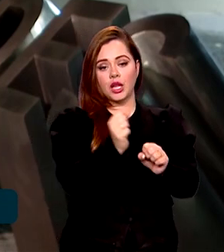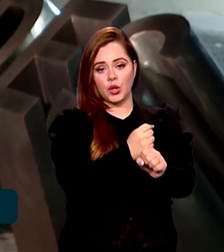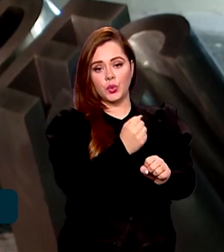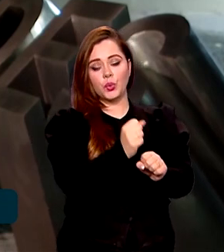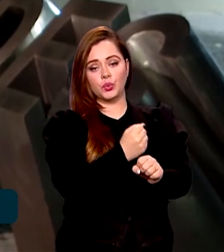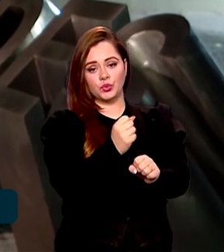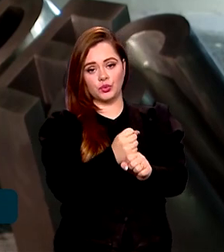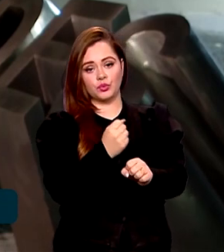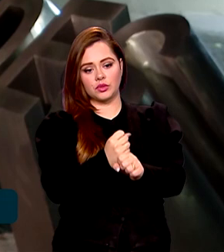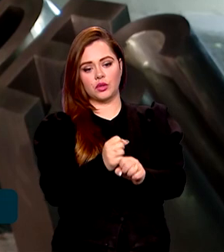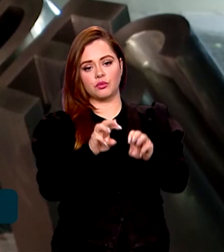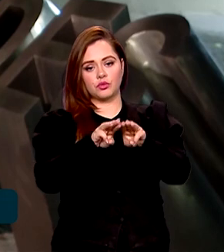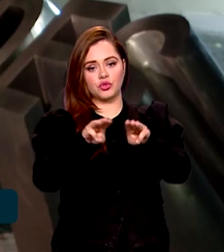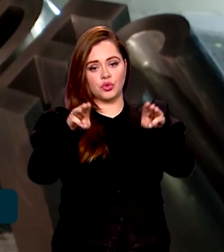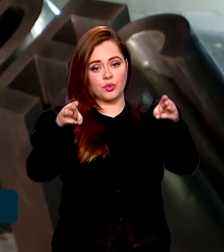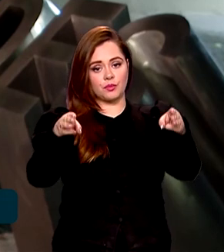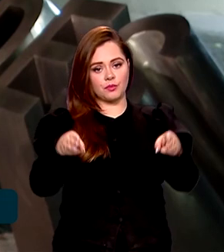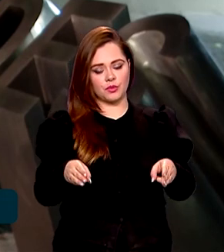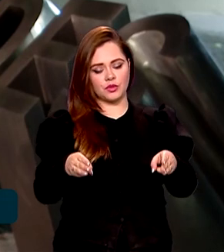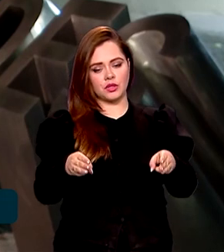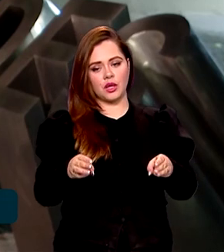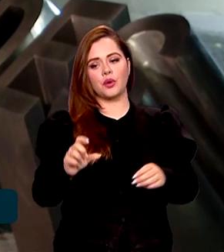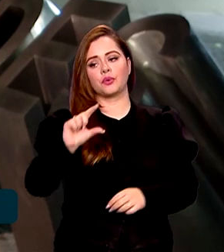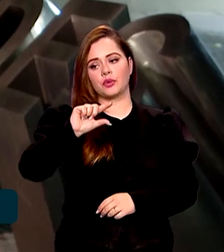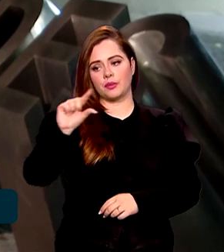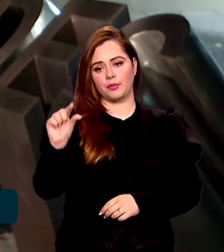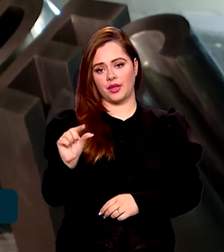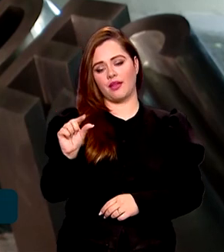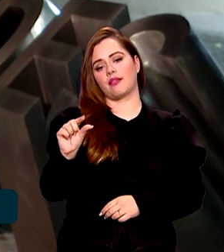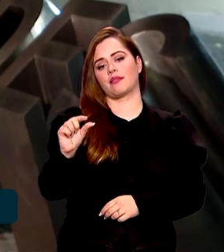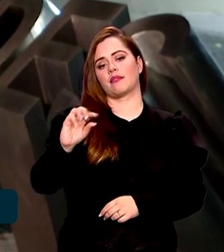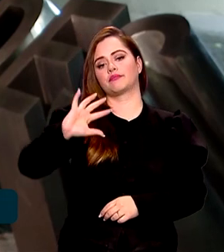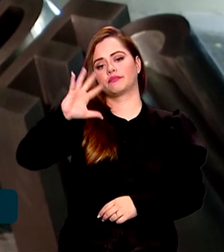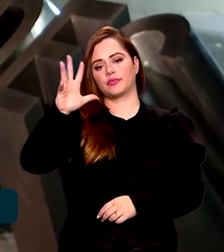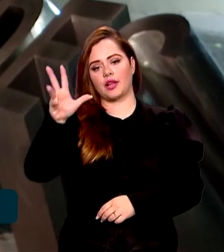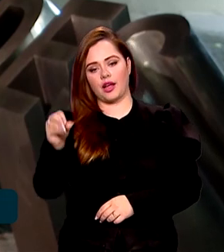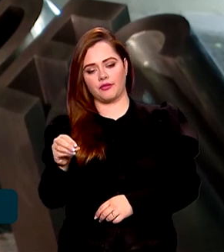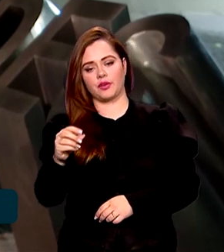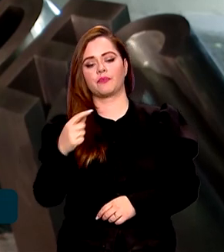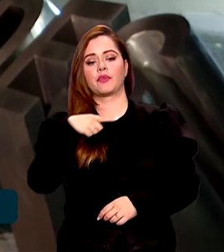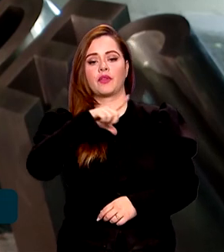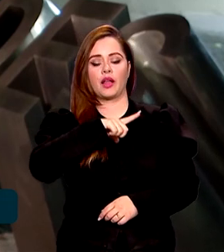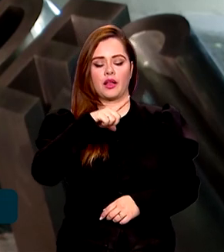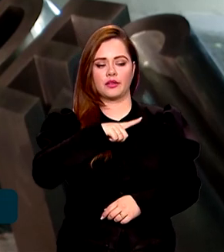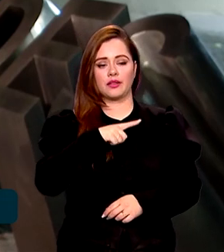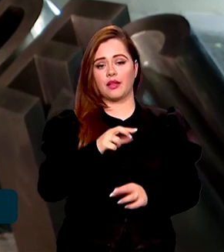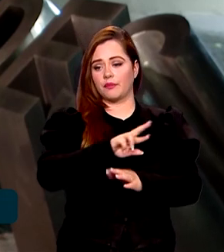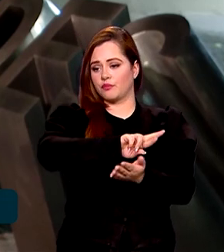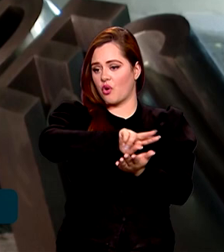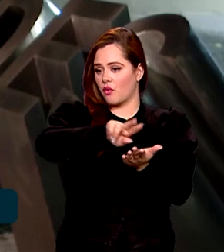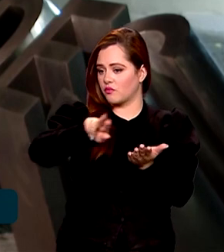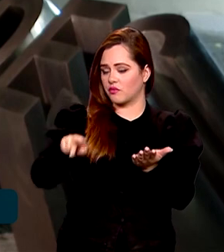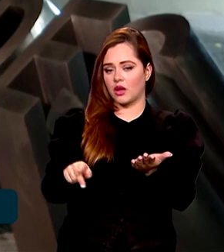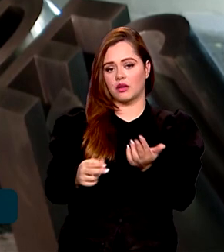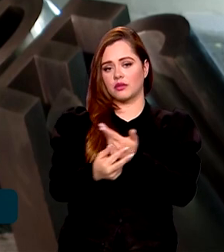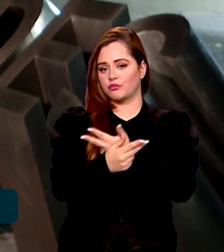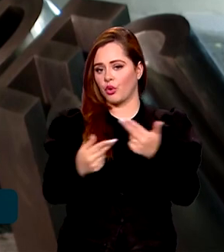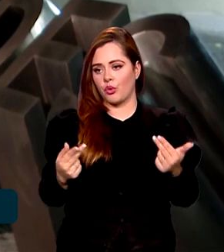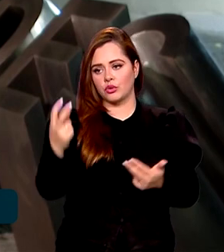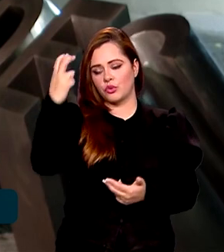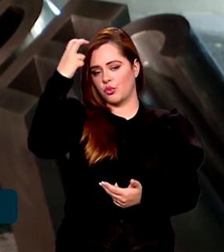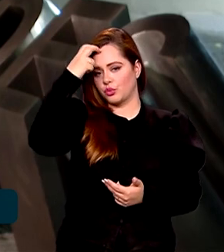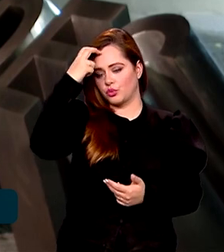de um museu ali na Pequena África. O espaço vai abrigar exposições, atividades culturais e,